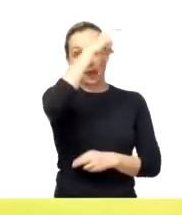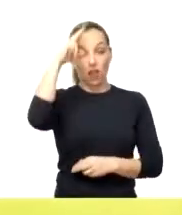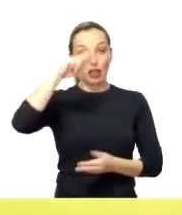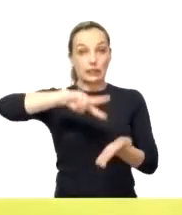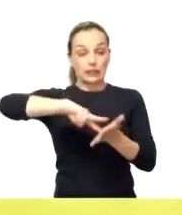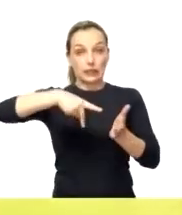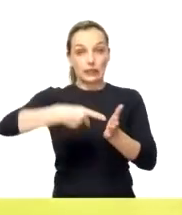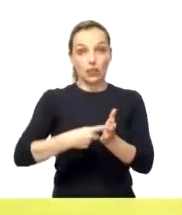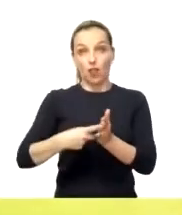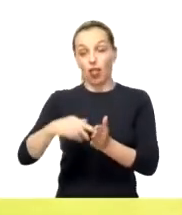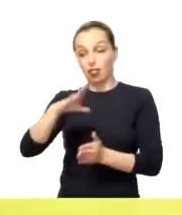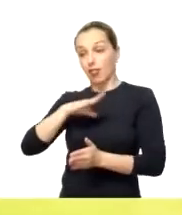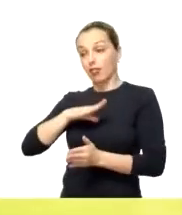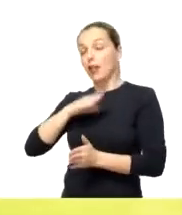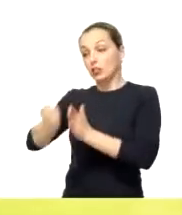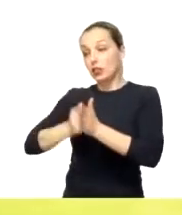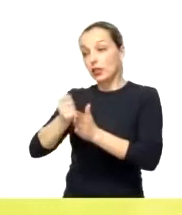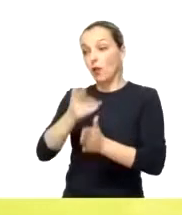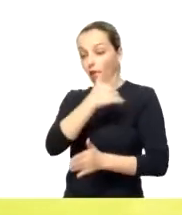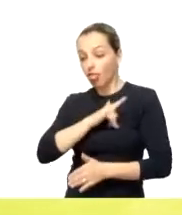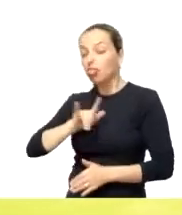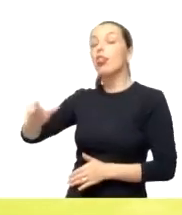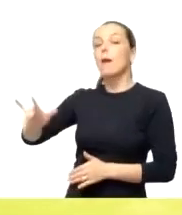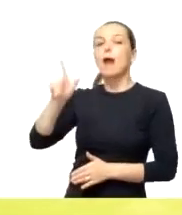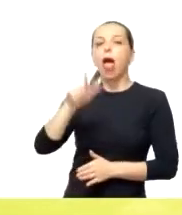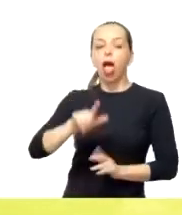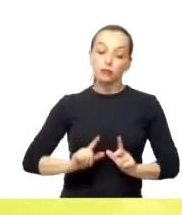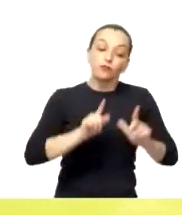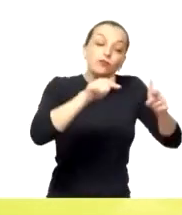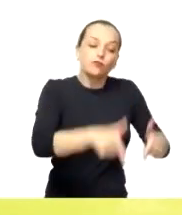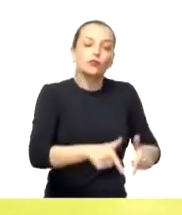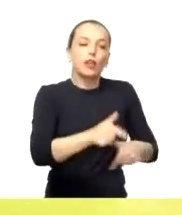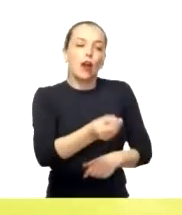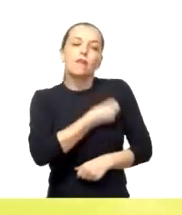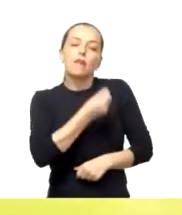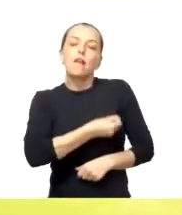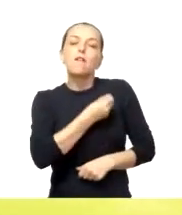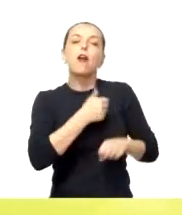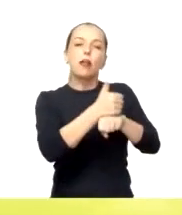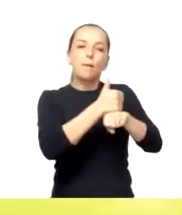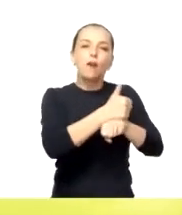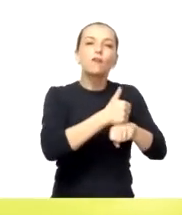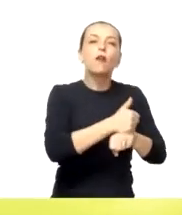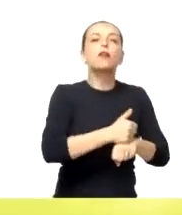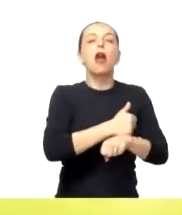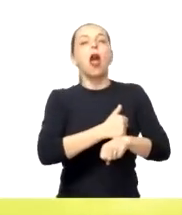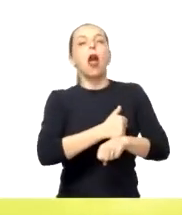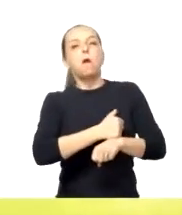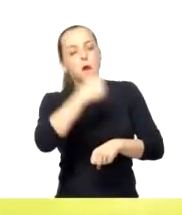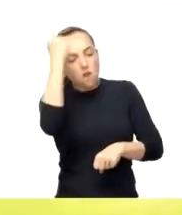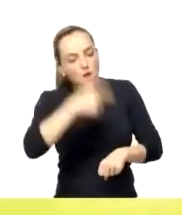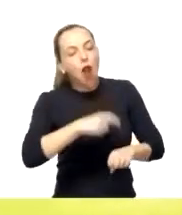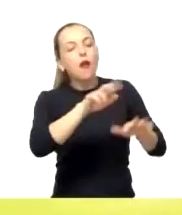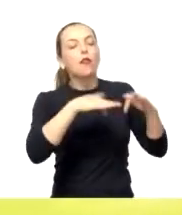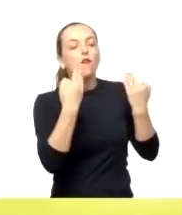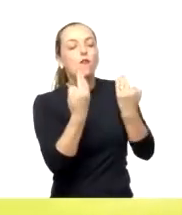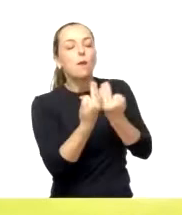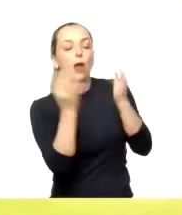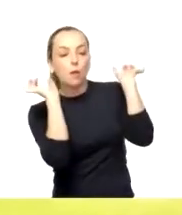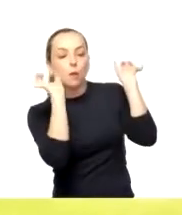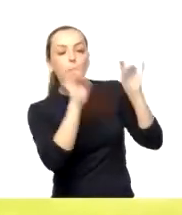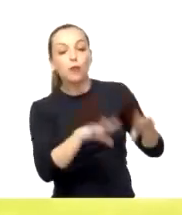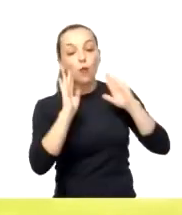Ser prefeito é amar a sua cidade, é se dedicar a abrir mão de sua vida pessoal, de sua vida profissional em